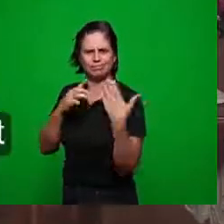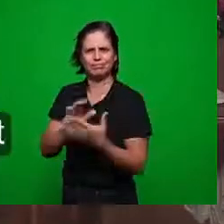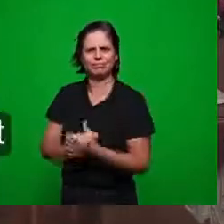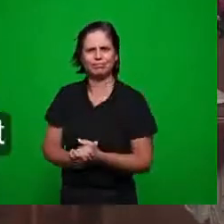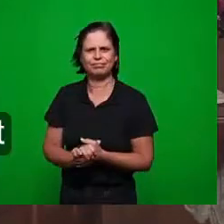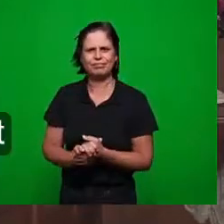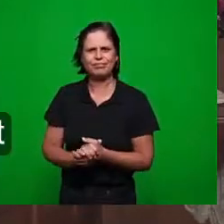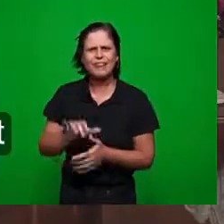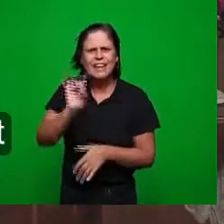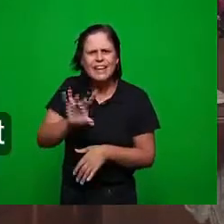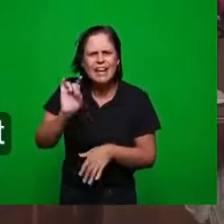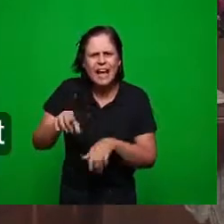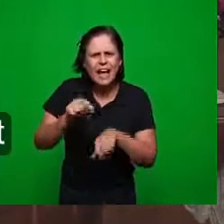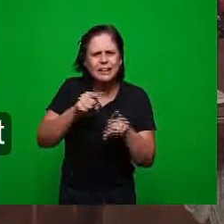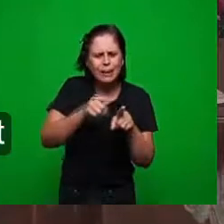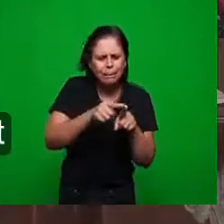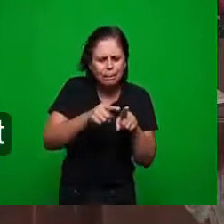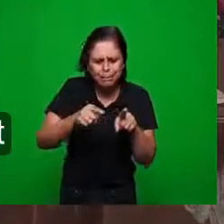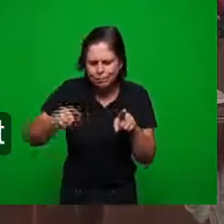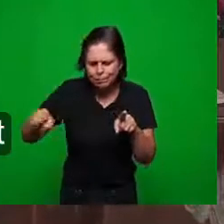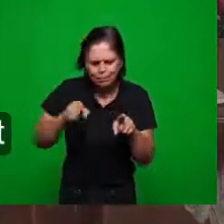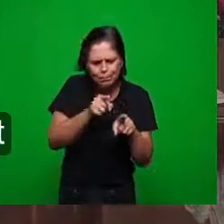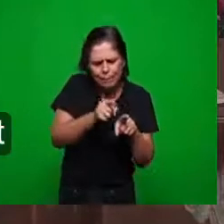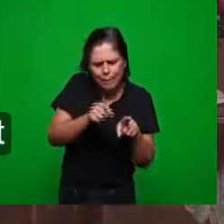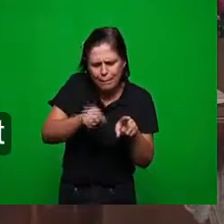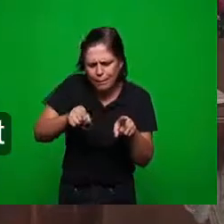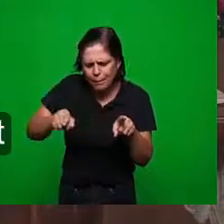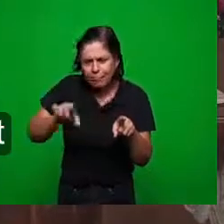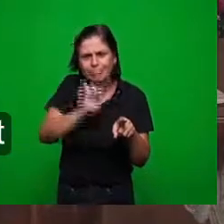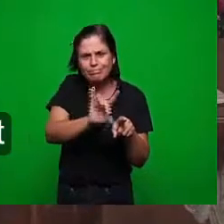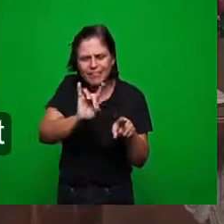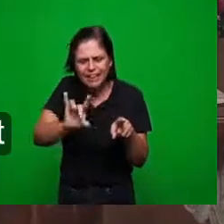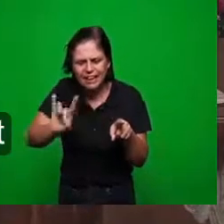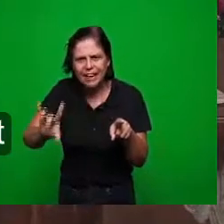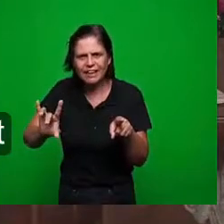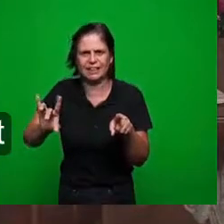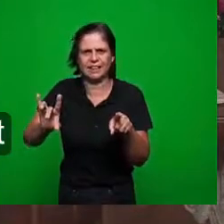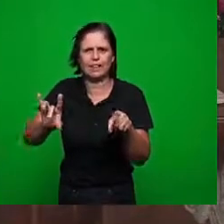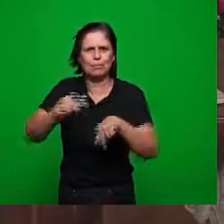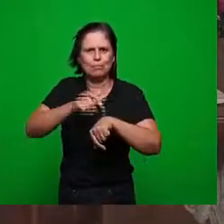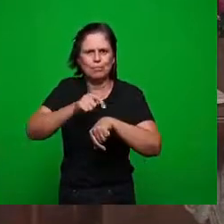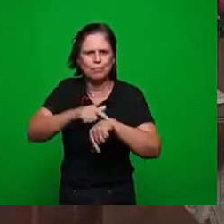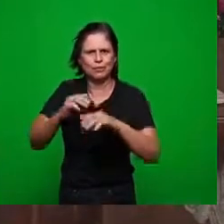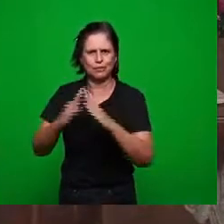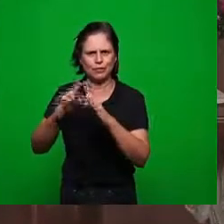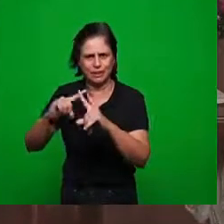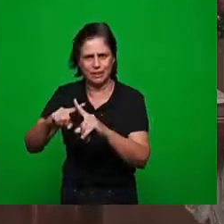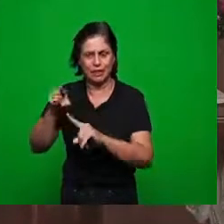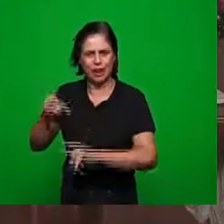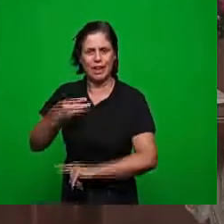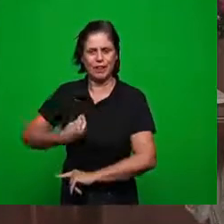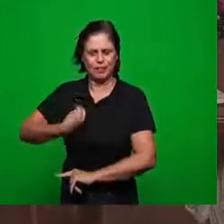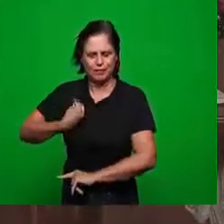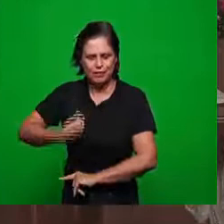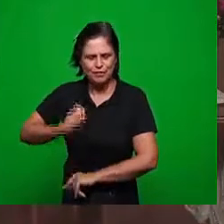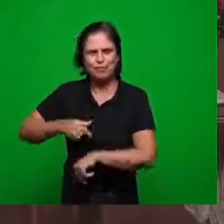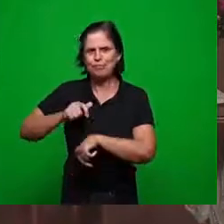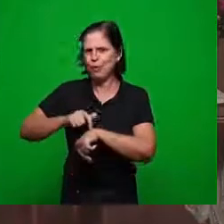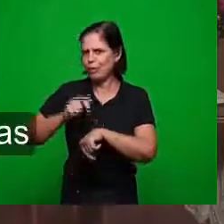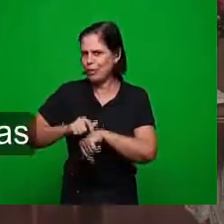período da igreja a igreja vai viver os seus grandes momentos seu crescimento